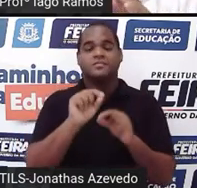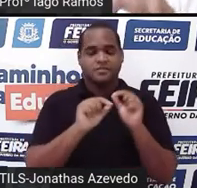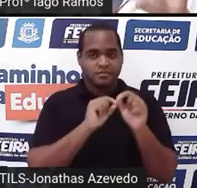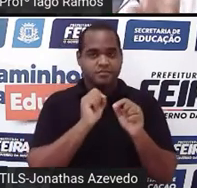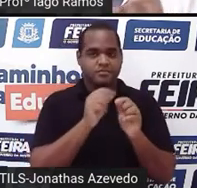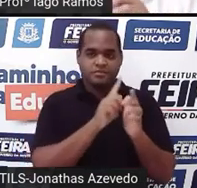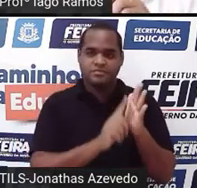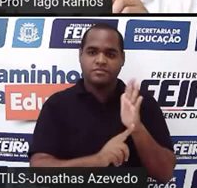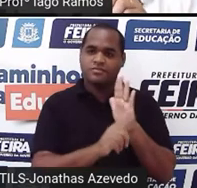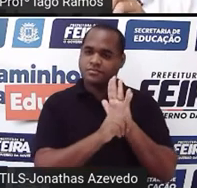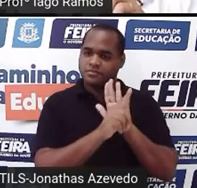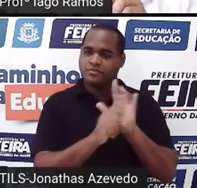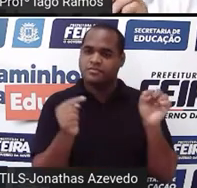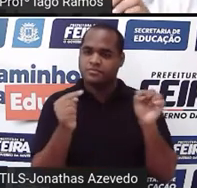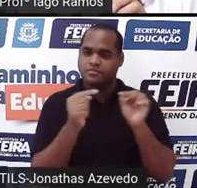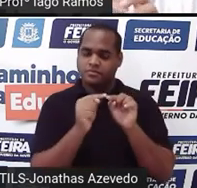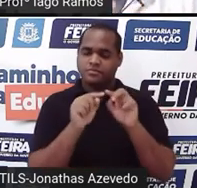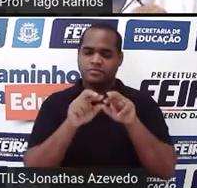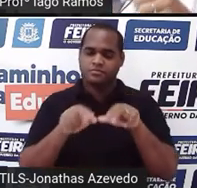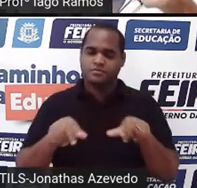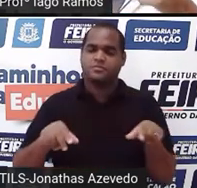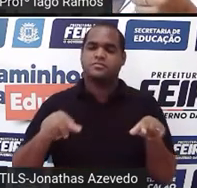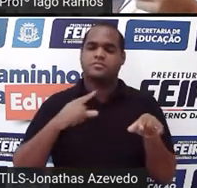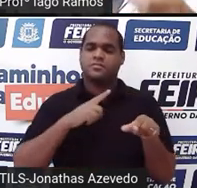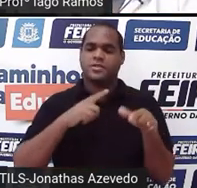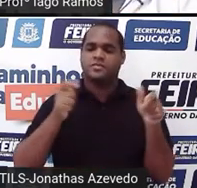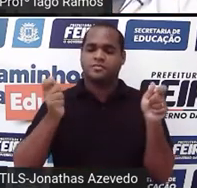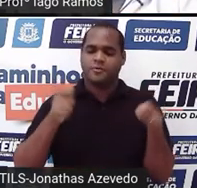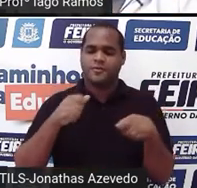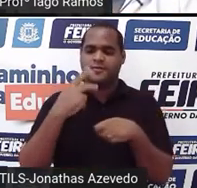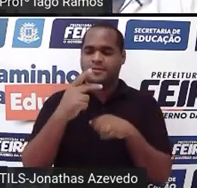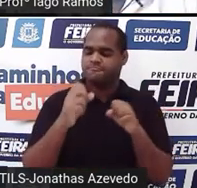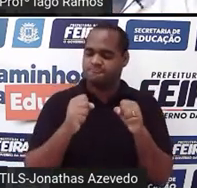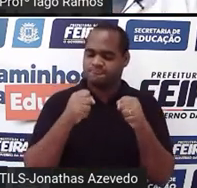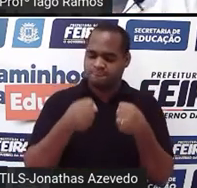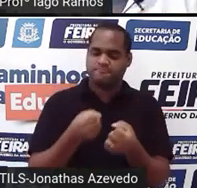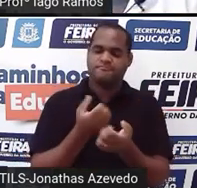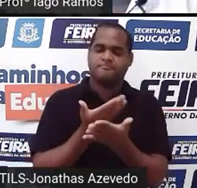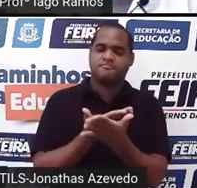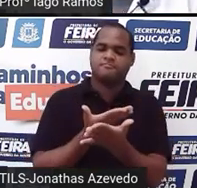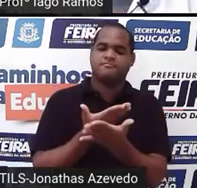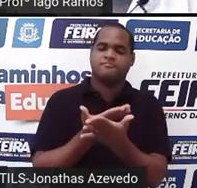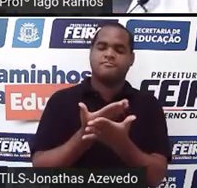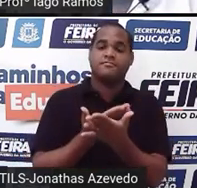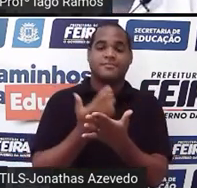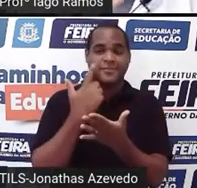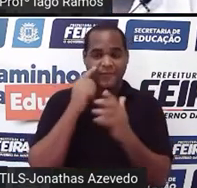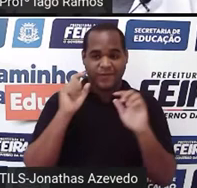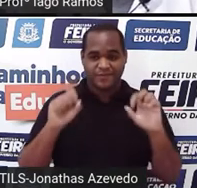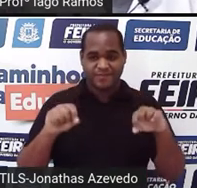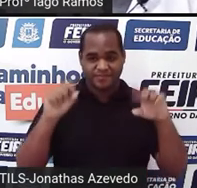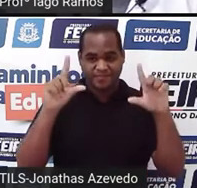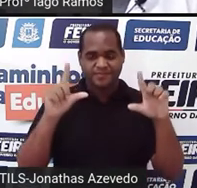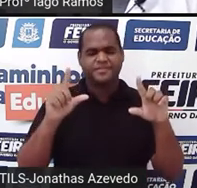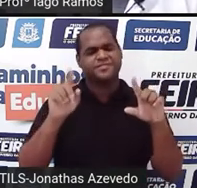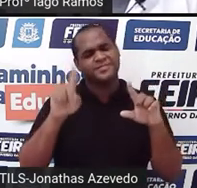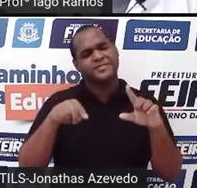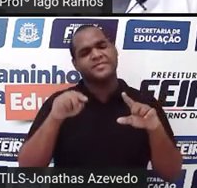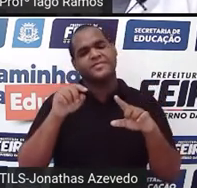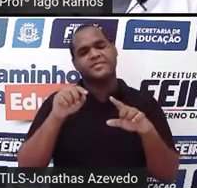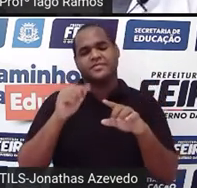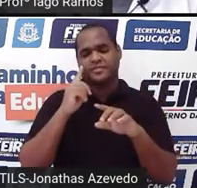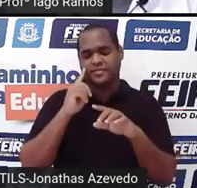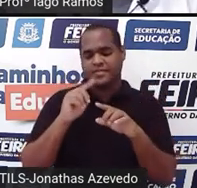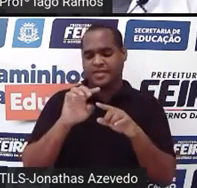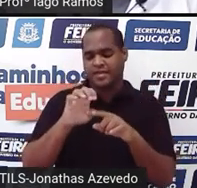elemento que faz parte do estudo da estatística. Por isso que ali, na tela, estatística está